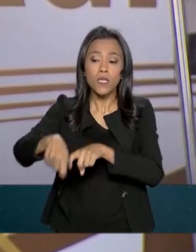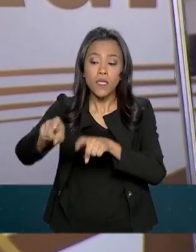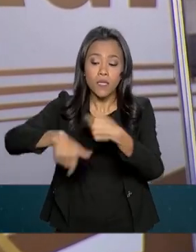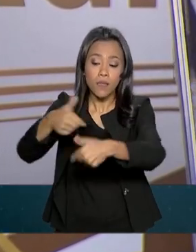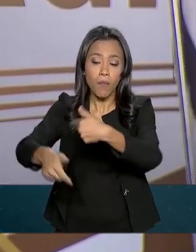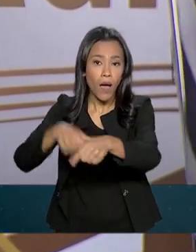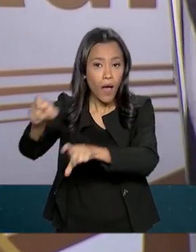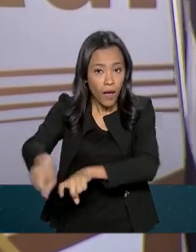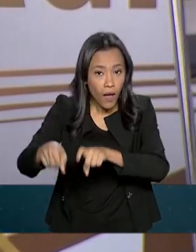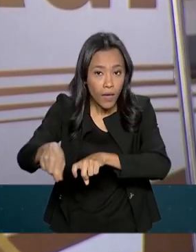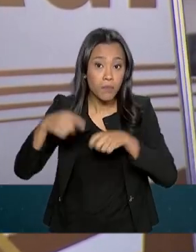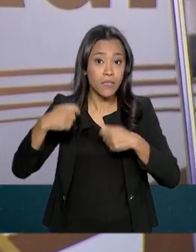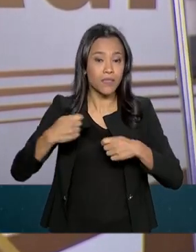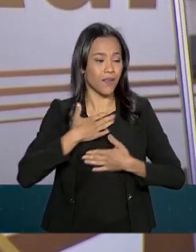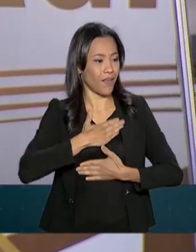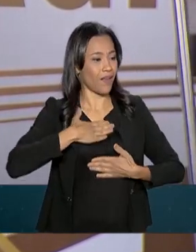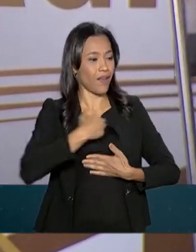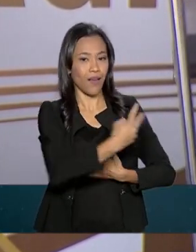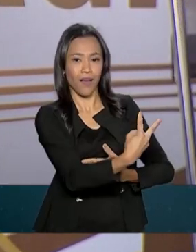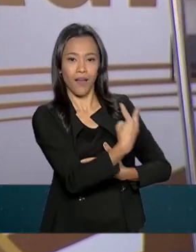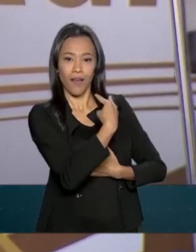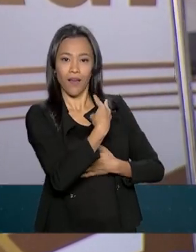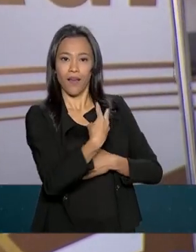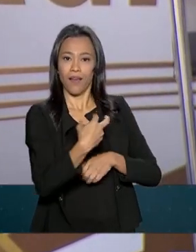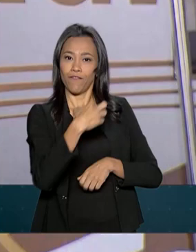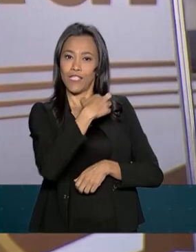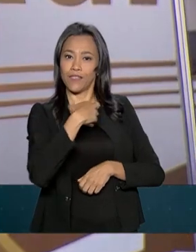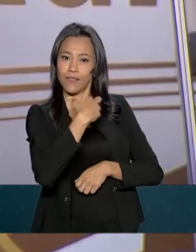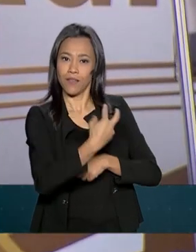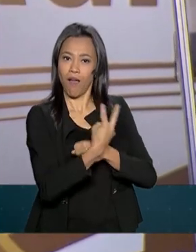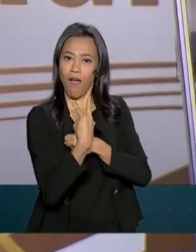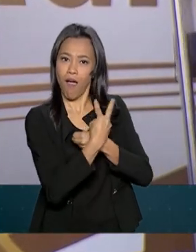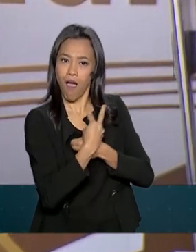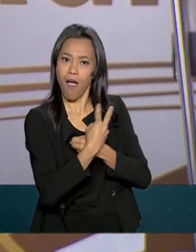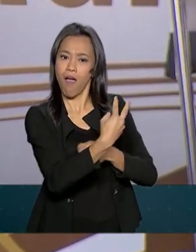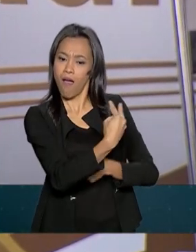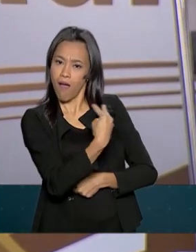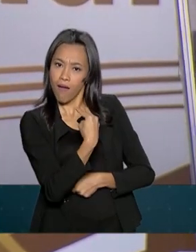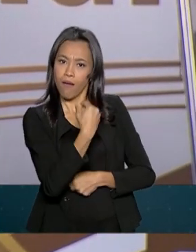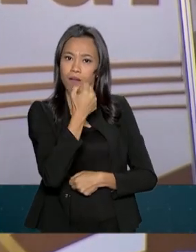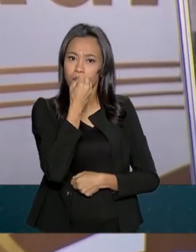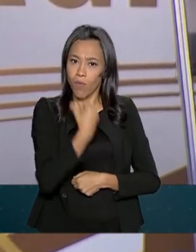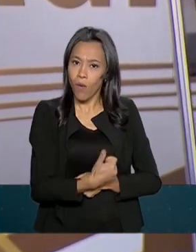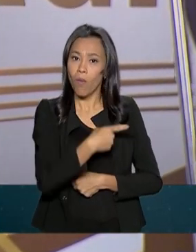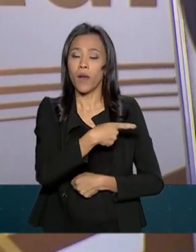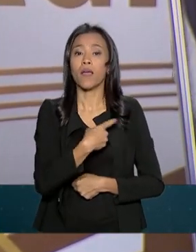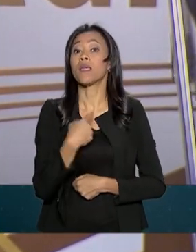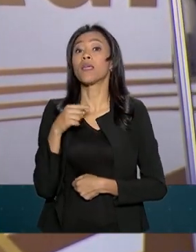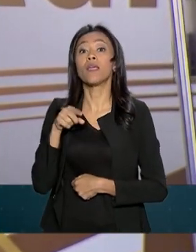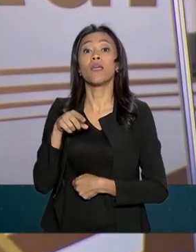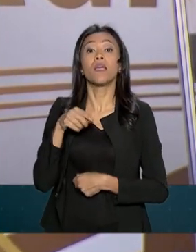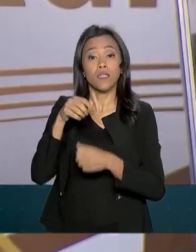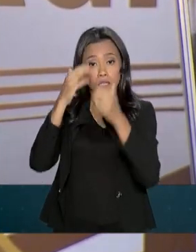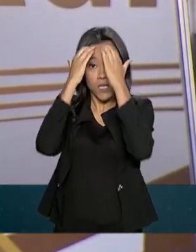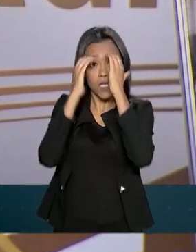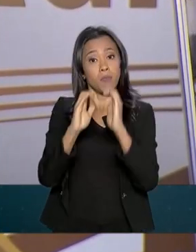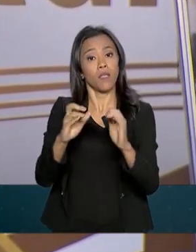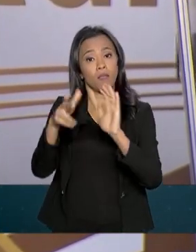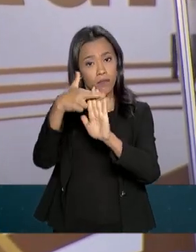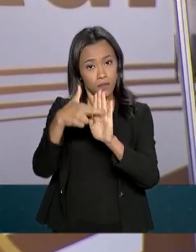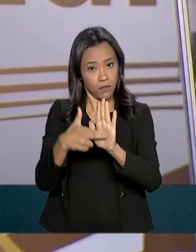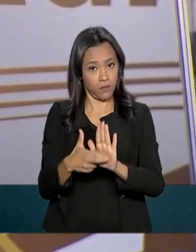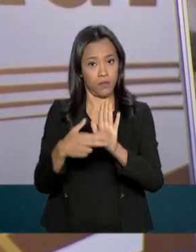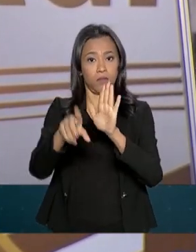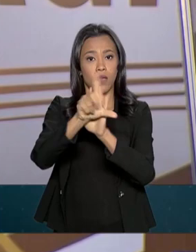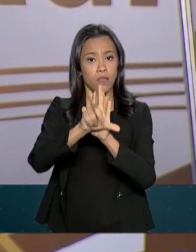primeiro momento, ser orientado para que ele possa cumprir as leis. É isso que nós queremos. E mais ainda,